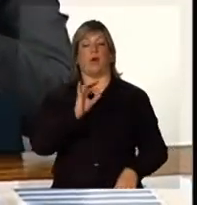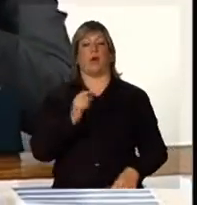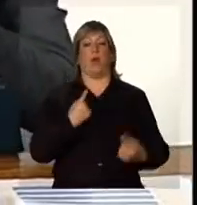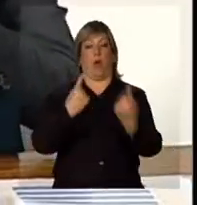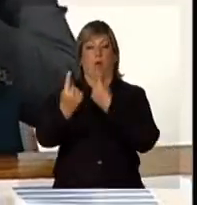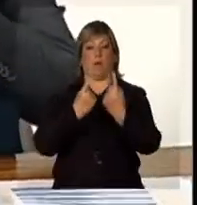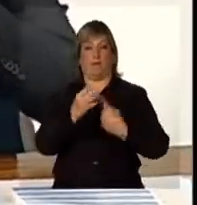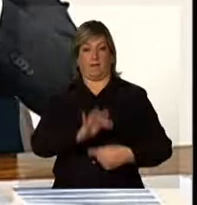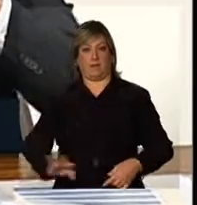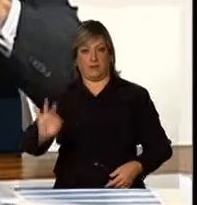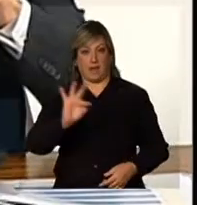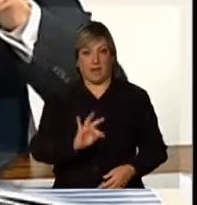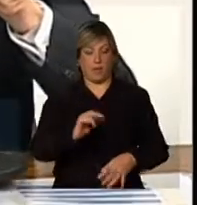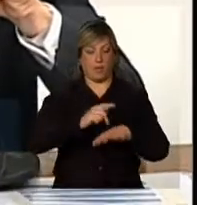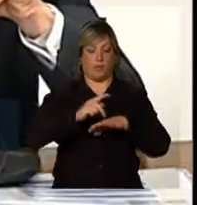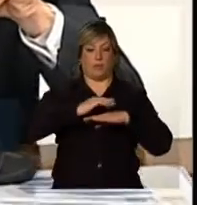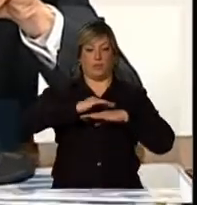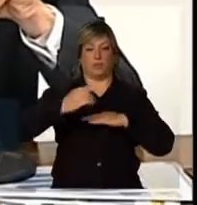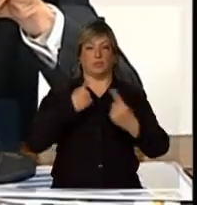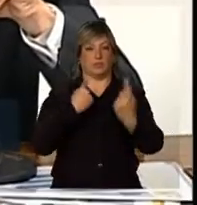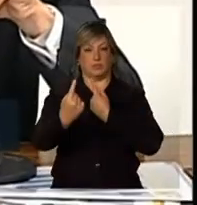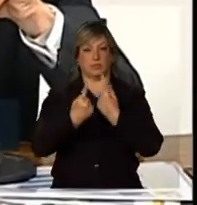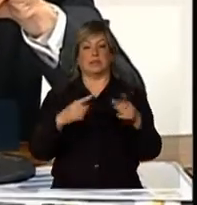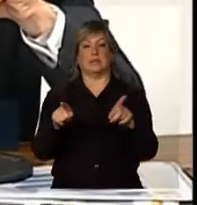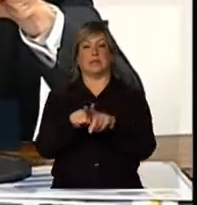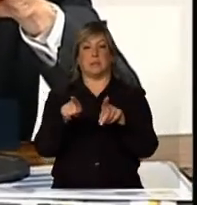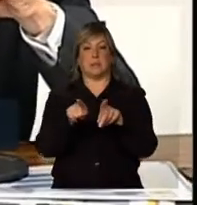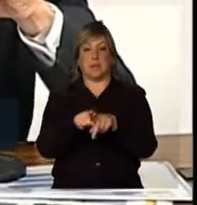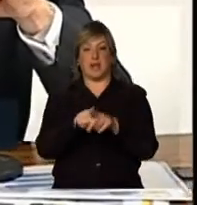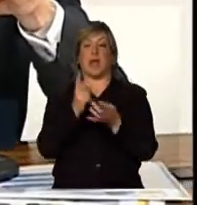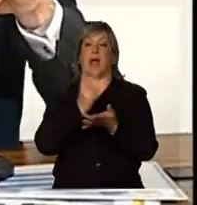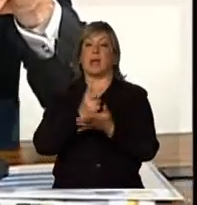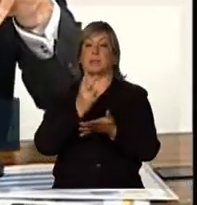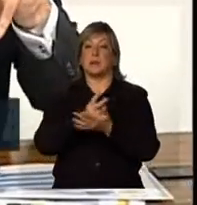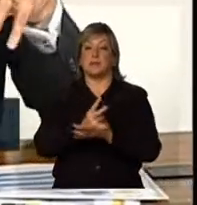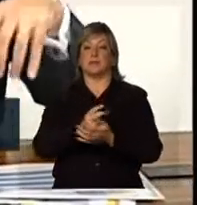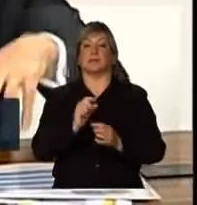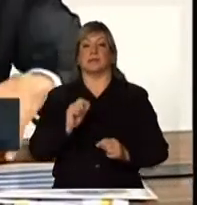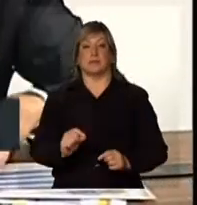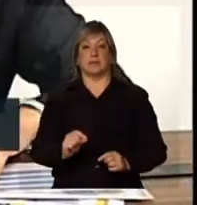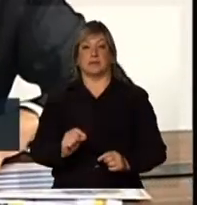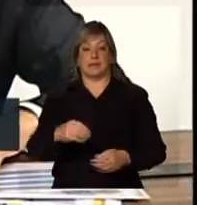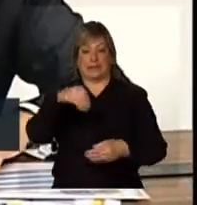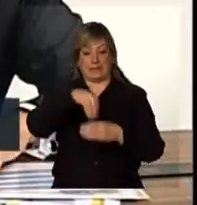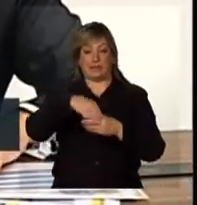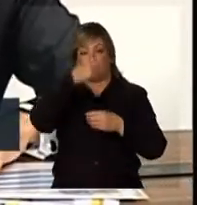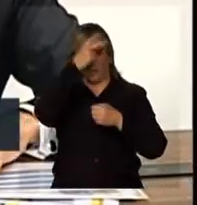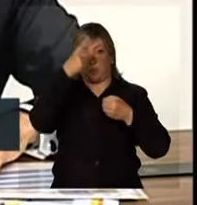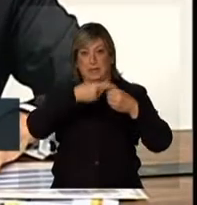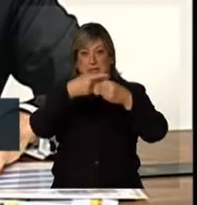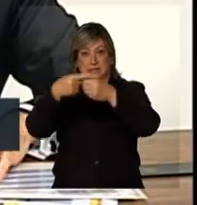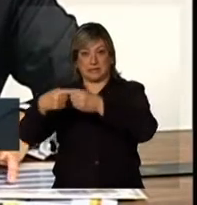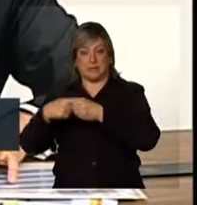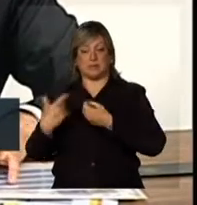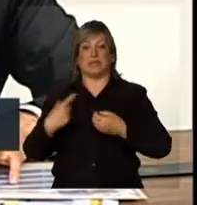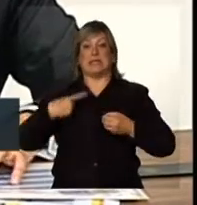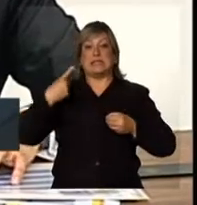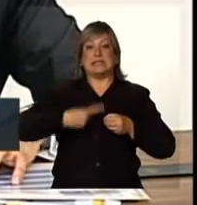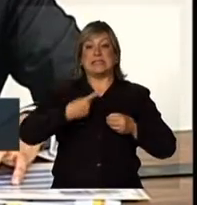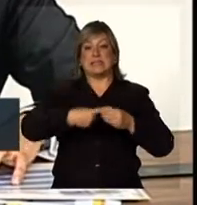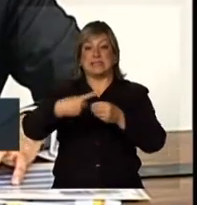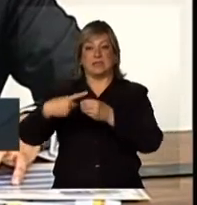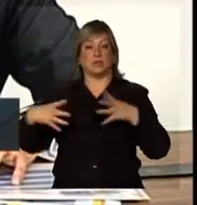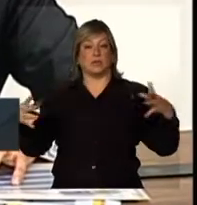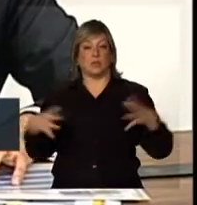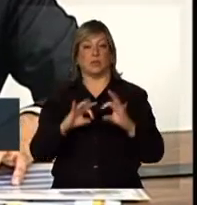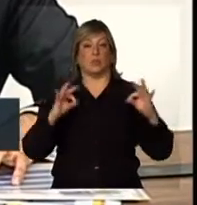nas estradas, vamos ter também a mesma orientação nos municípios, seja, nas cidades, com o envolvimento de